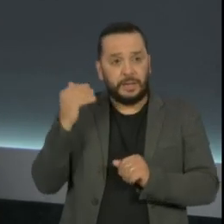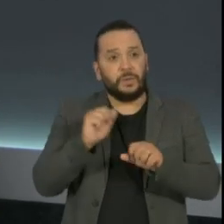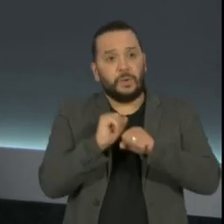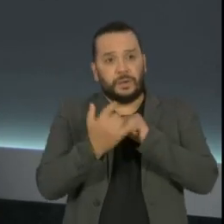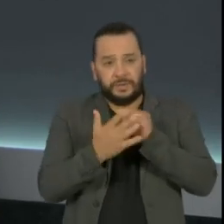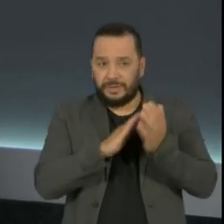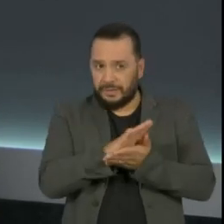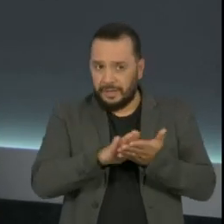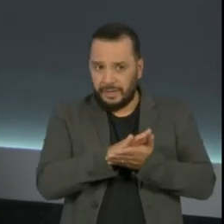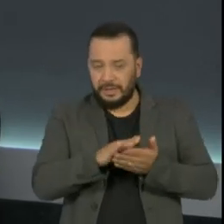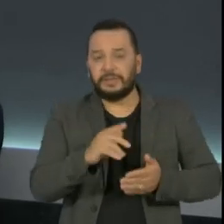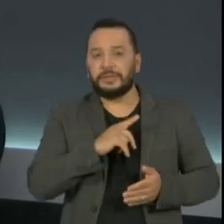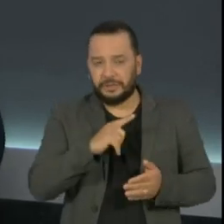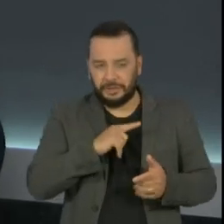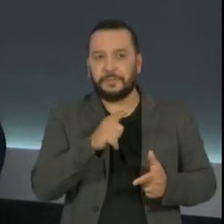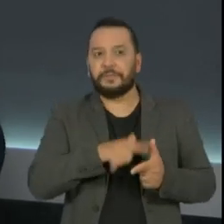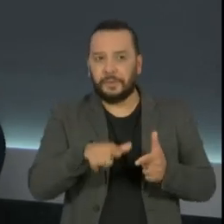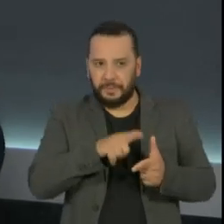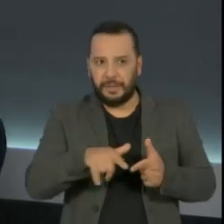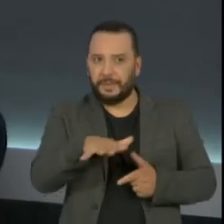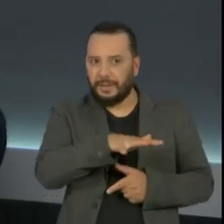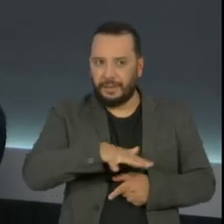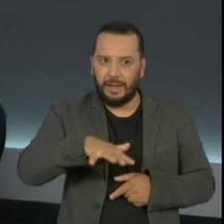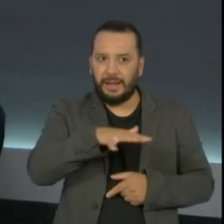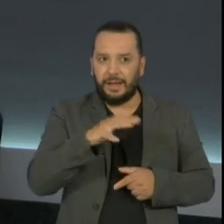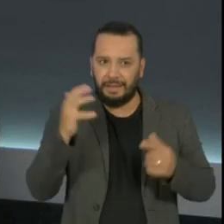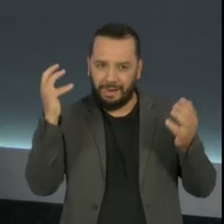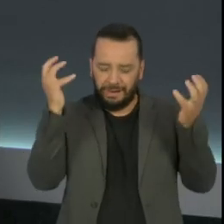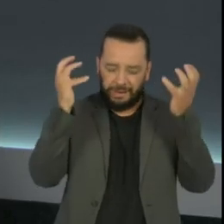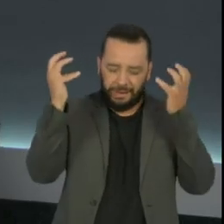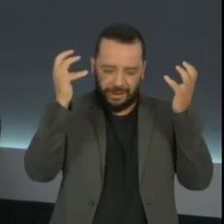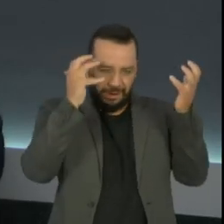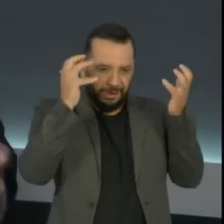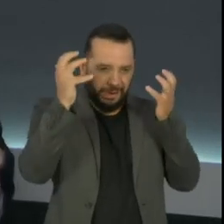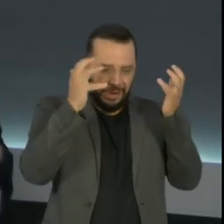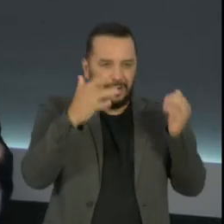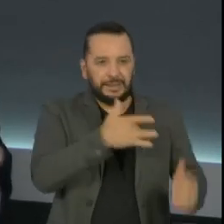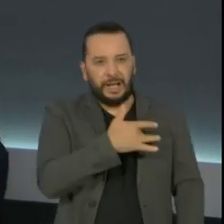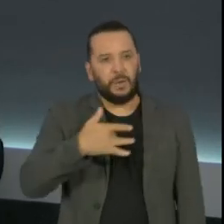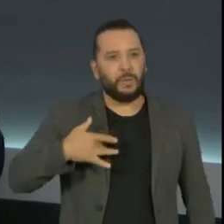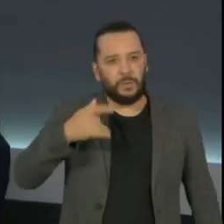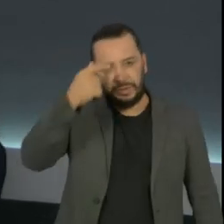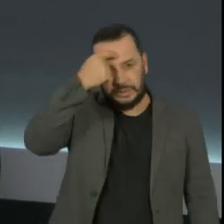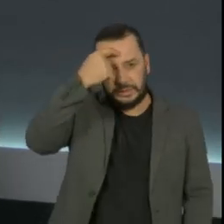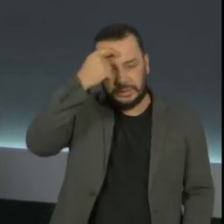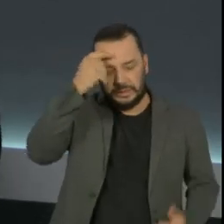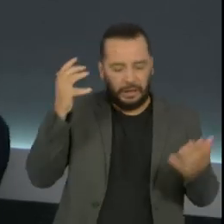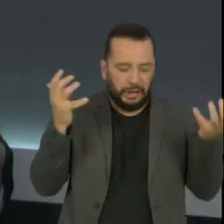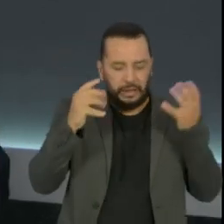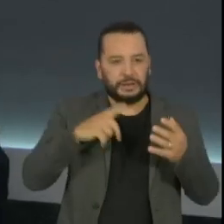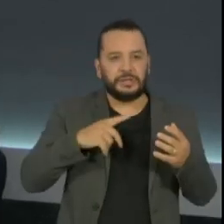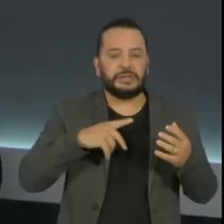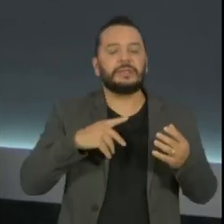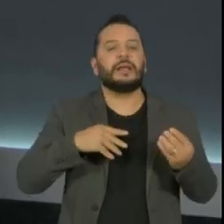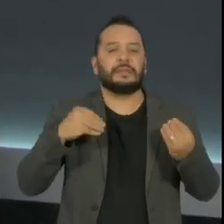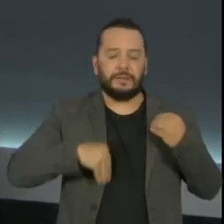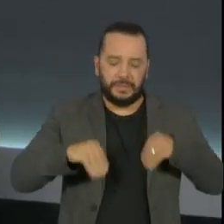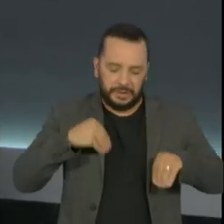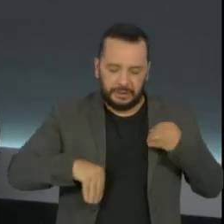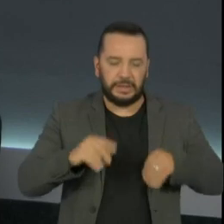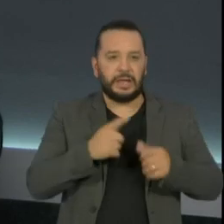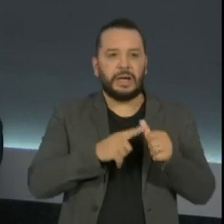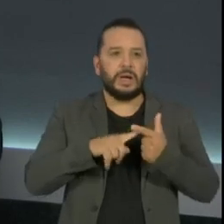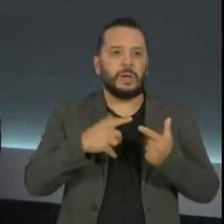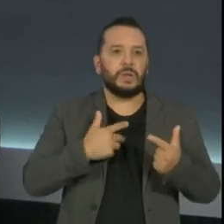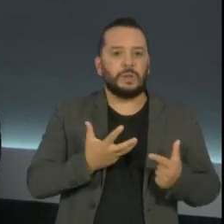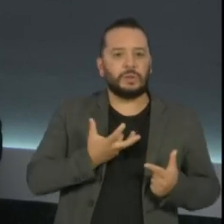mundo já vivia uma pandemia na saúde mental. A gente já tinha explosão de casos de depressão, suicídios. A